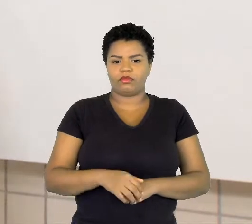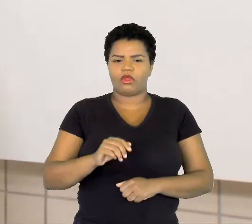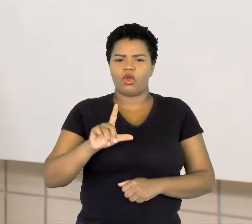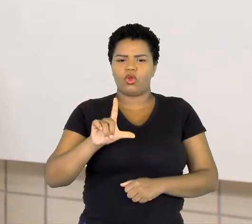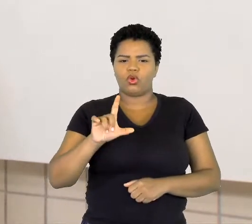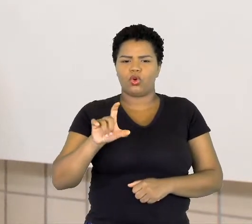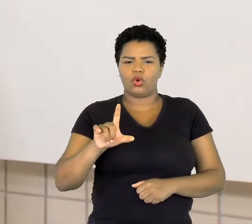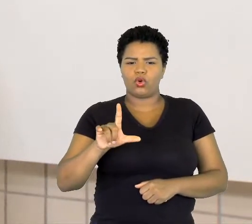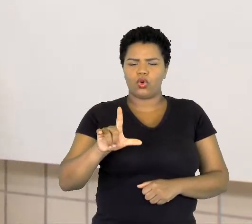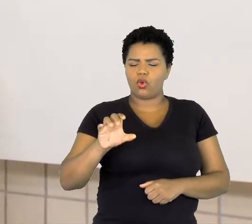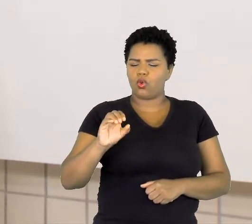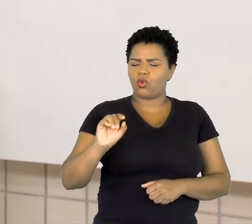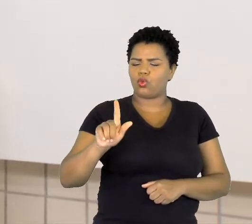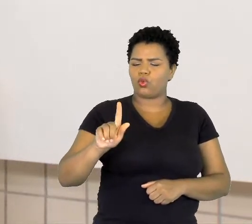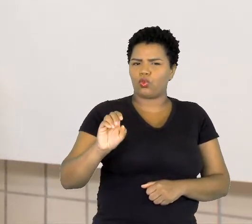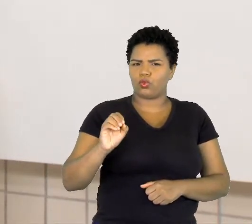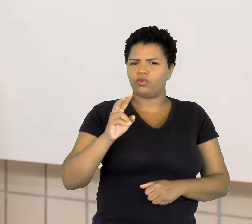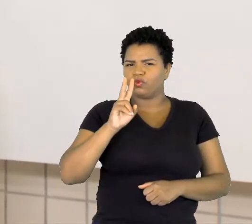Observe bem, ó.